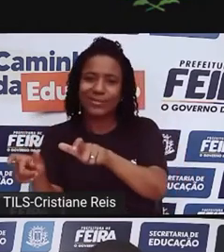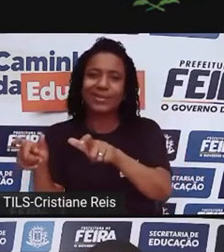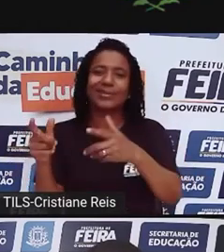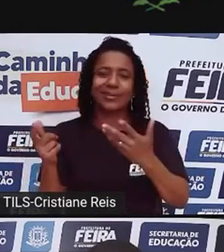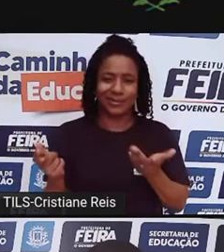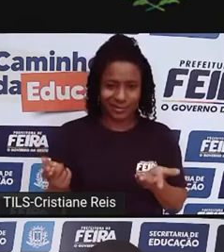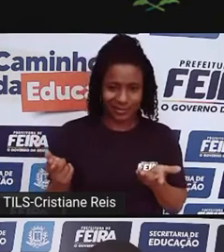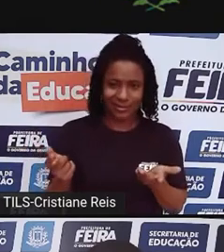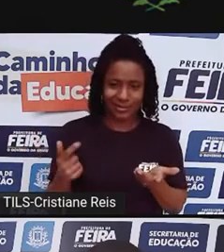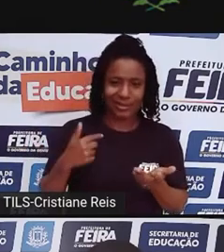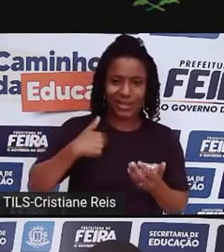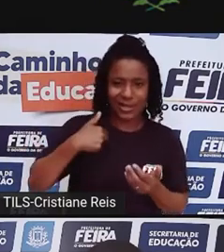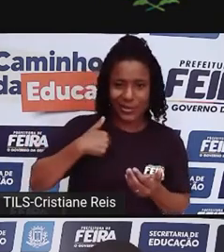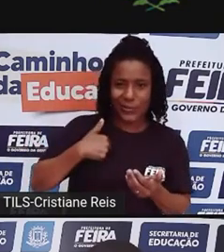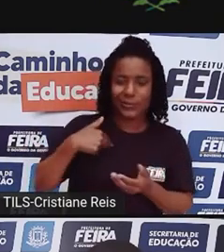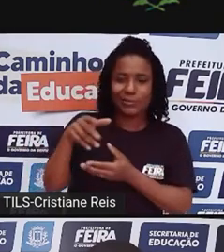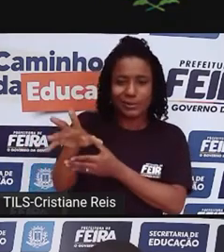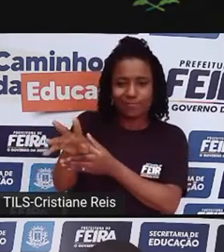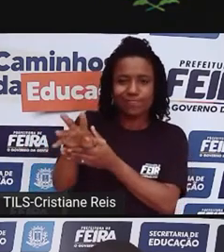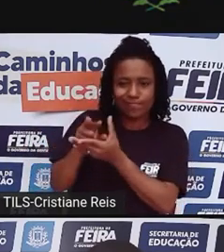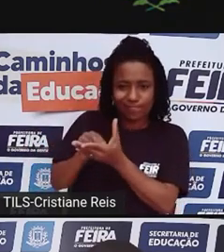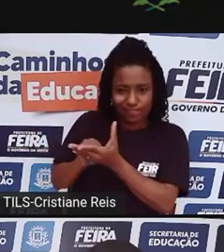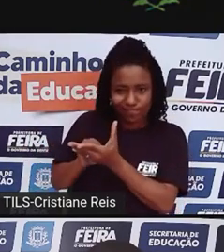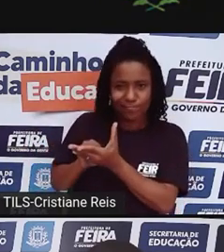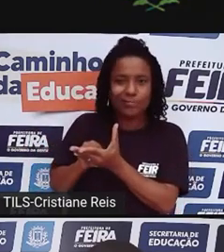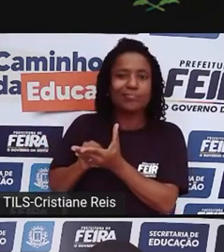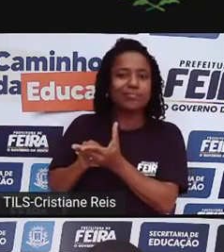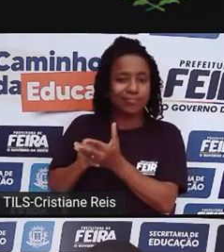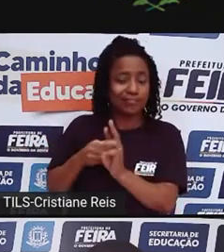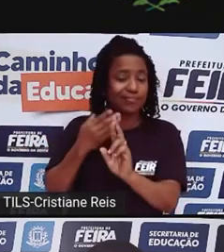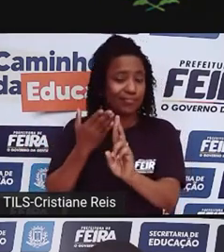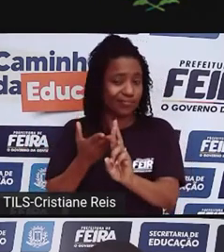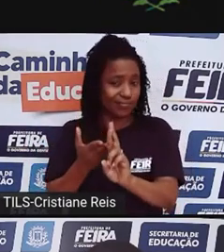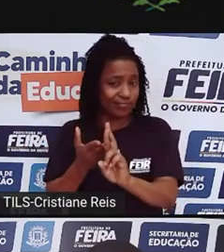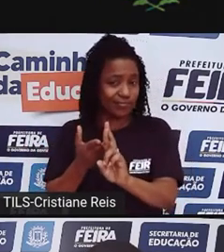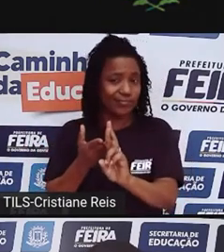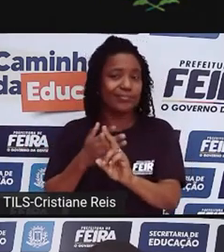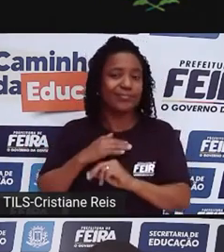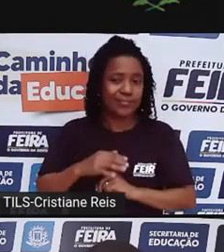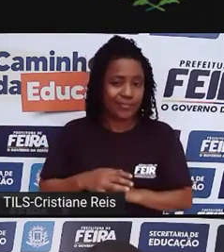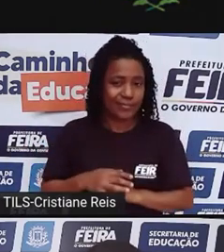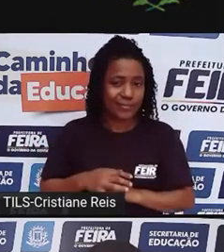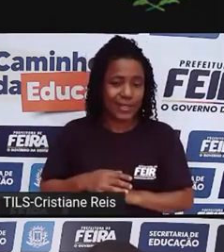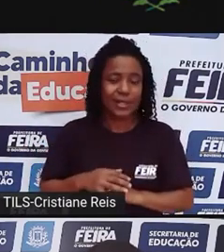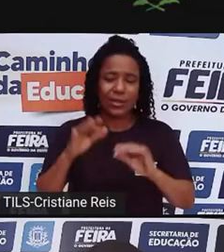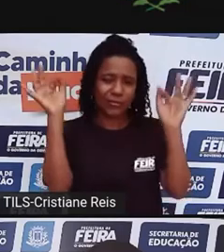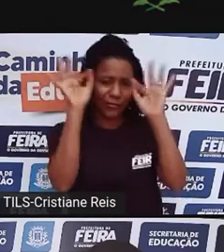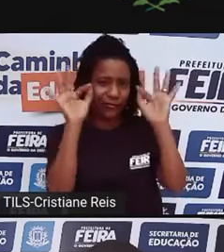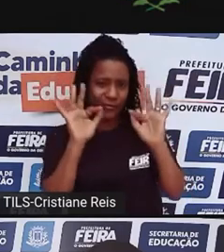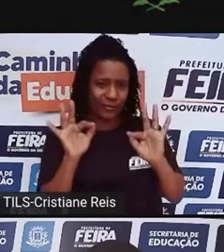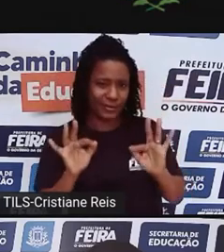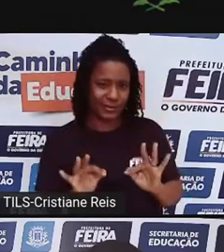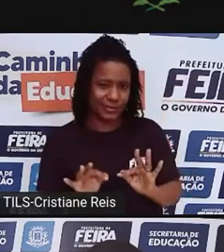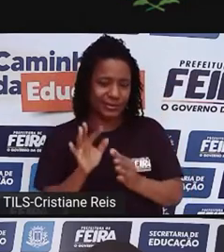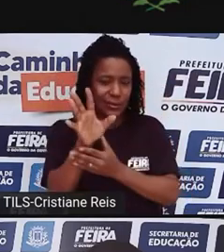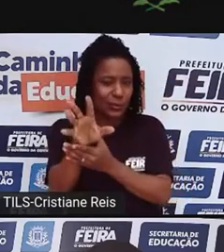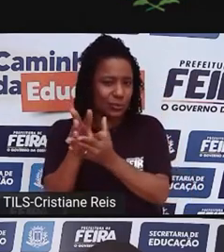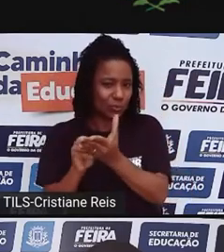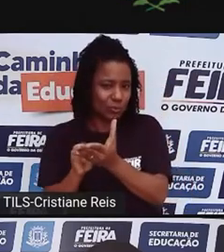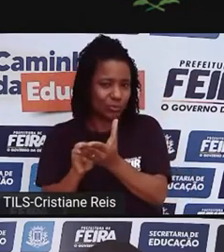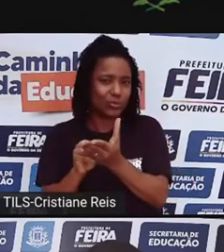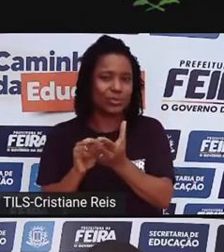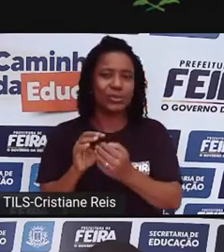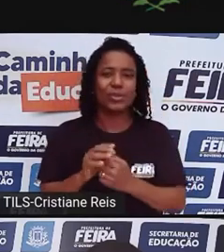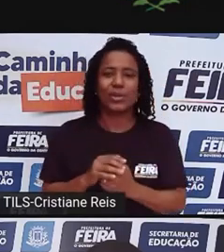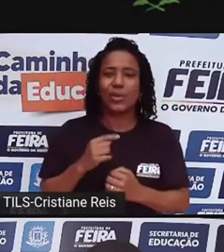reprodução social. Será que eu estou contente? Será que eu estou feliz reproduzindo uma estética? Ou eu estou